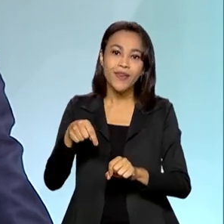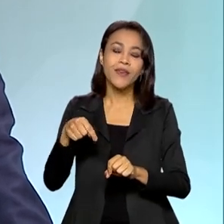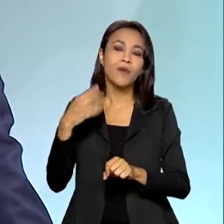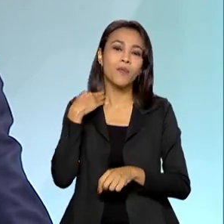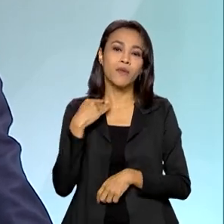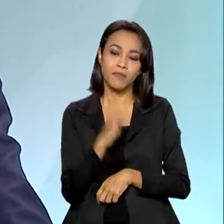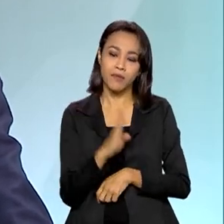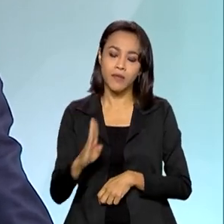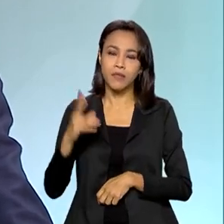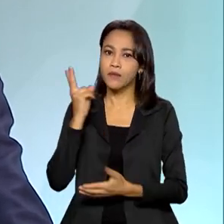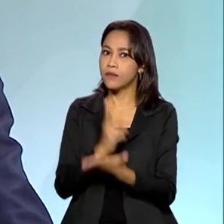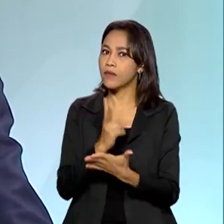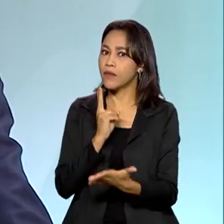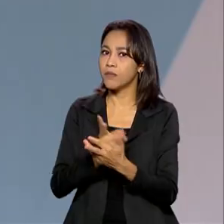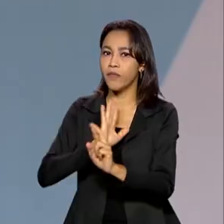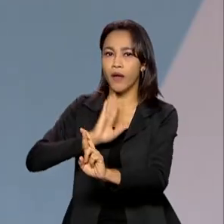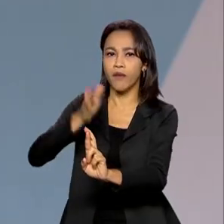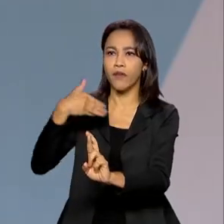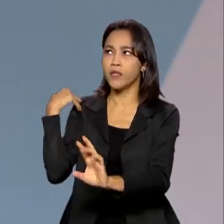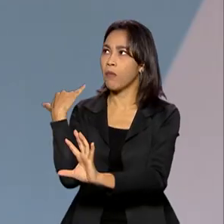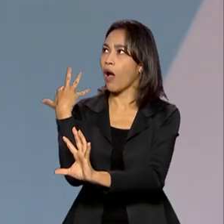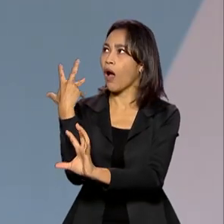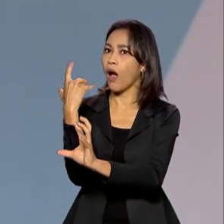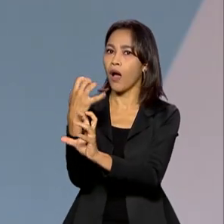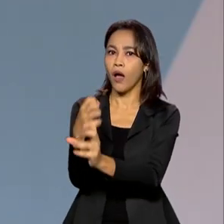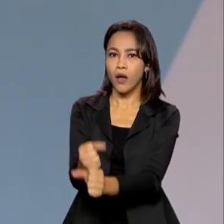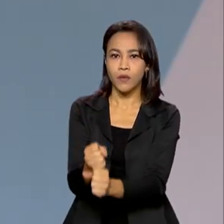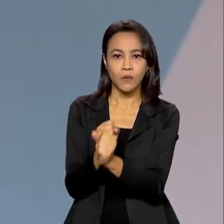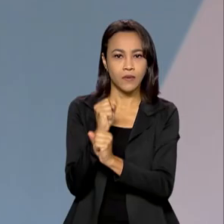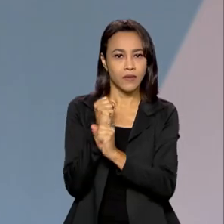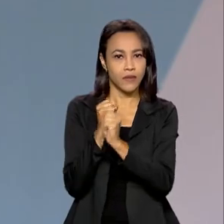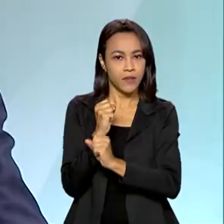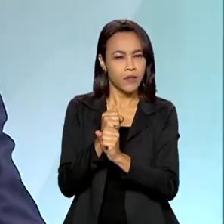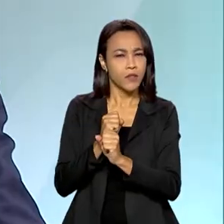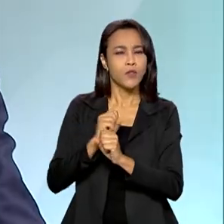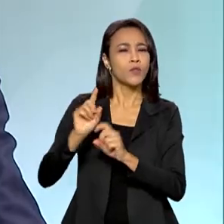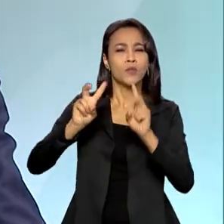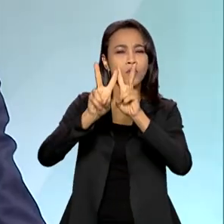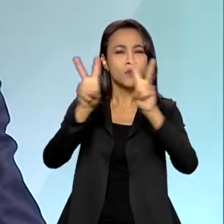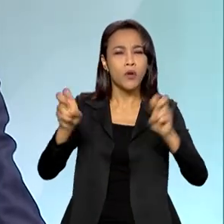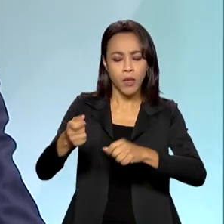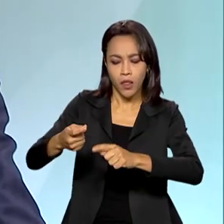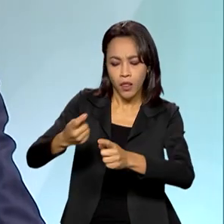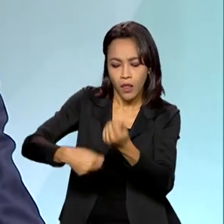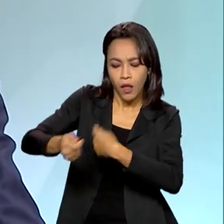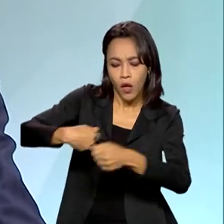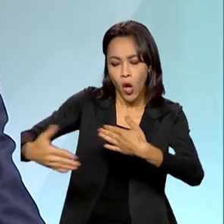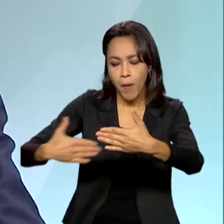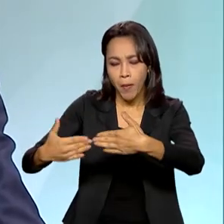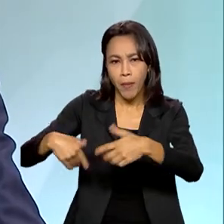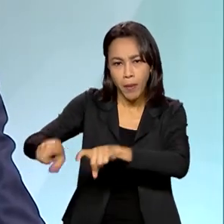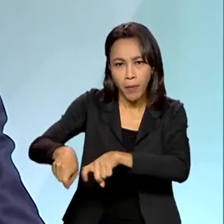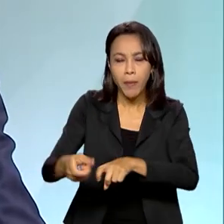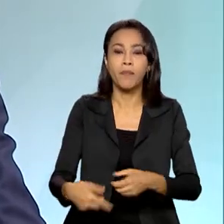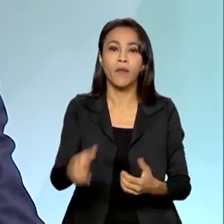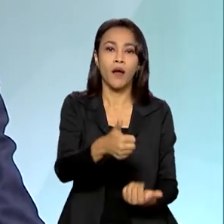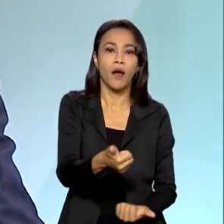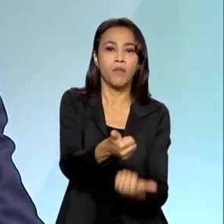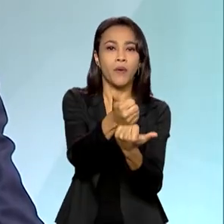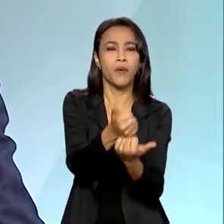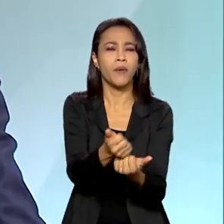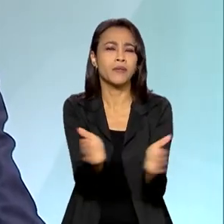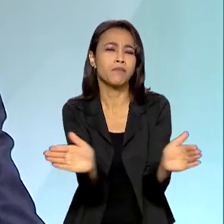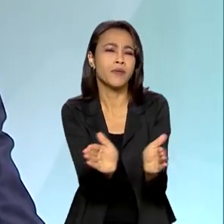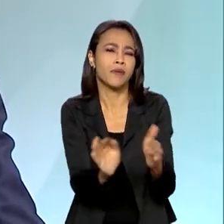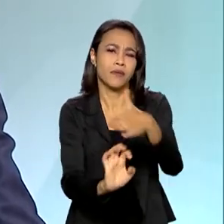foi protagonista ao longo dos anos. Naturalmente, a está falando do agronegócio, de apoio às micro e pequenas empresas desse